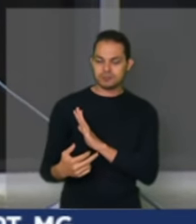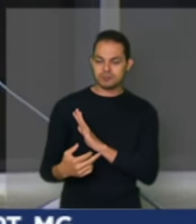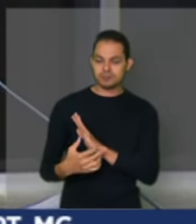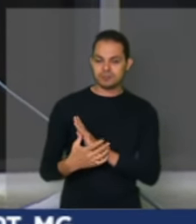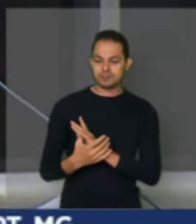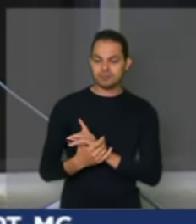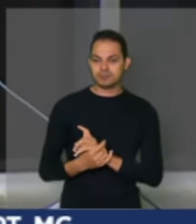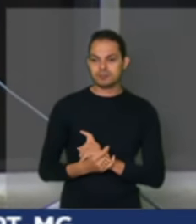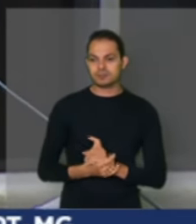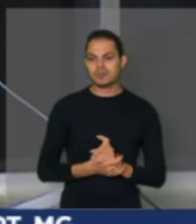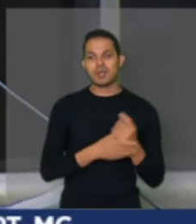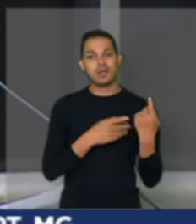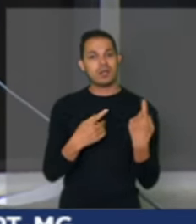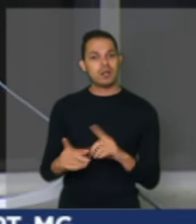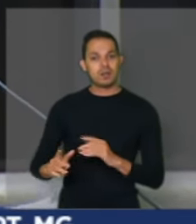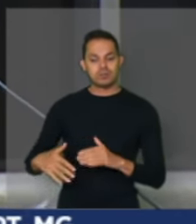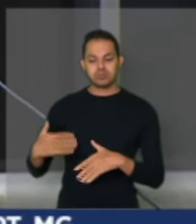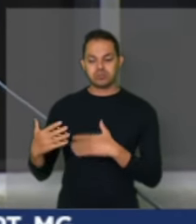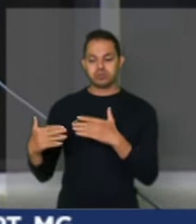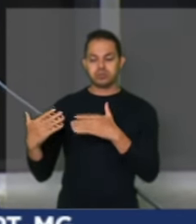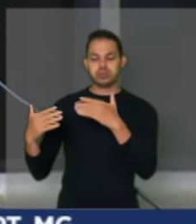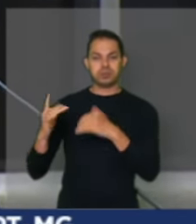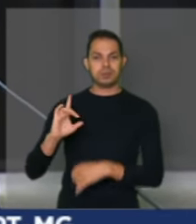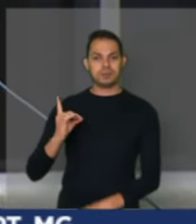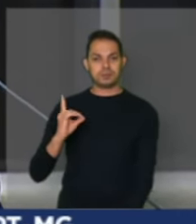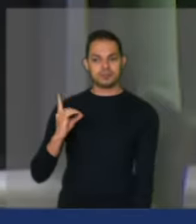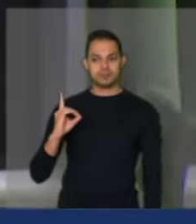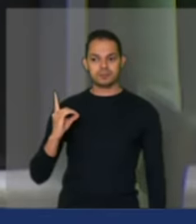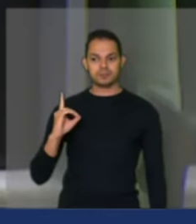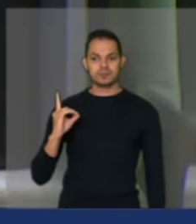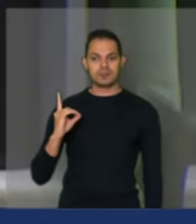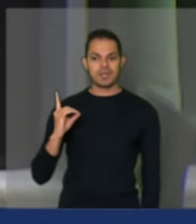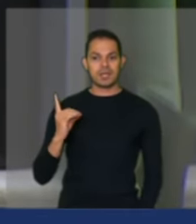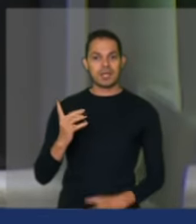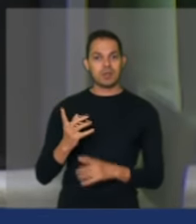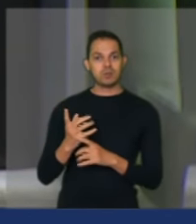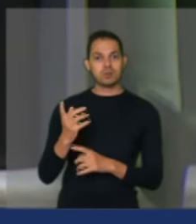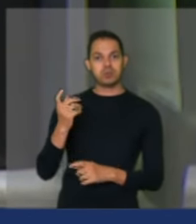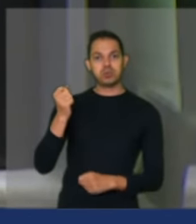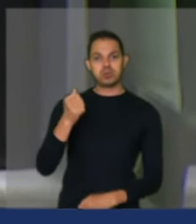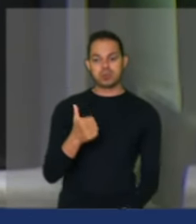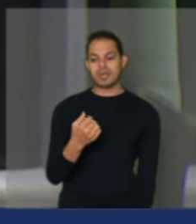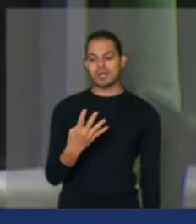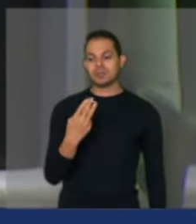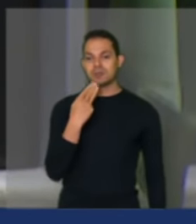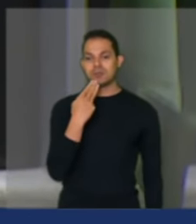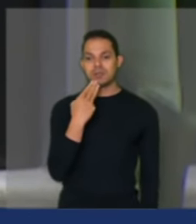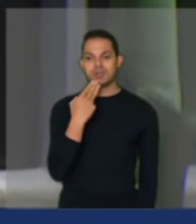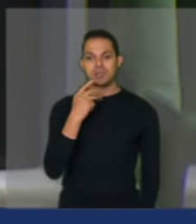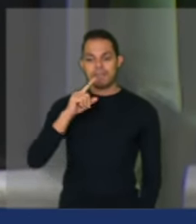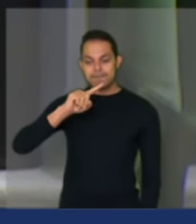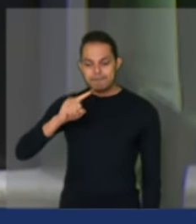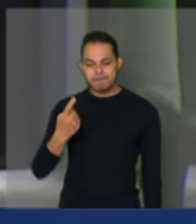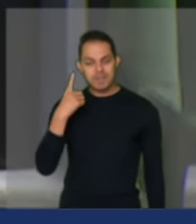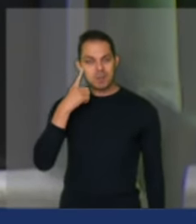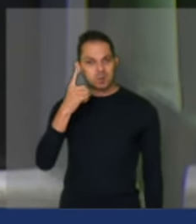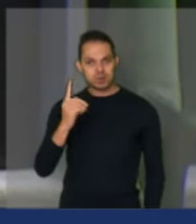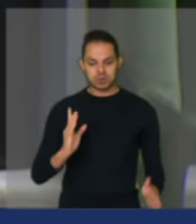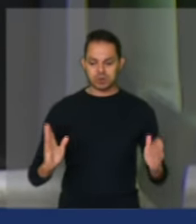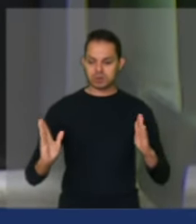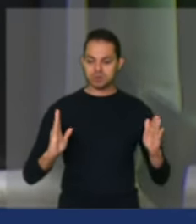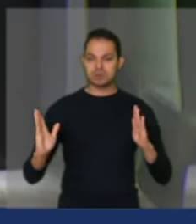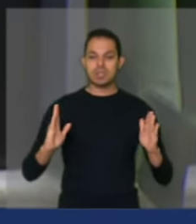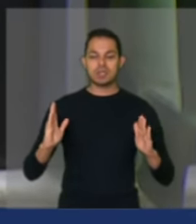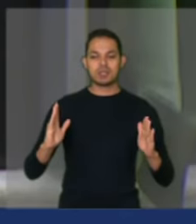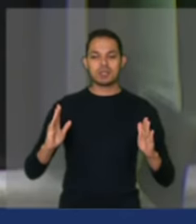com o crescimento do dólar para ganhar 14 milhões em mil dias de governo. Mais de